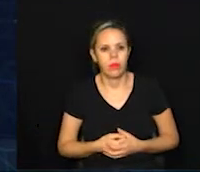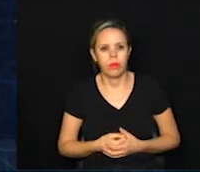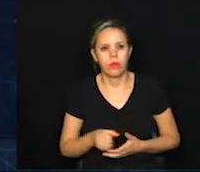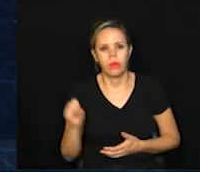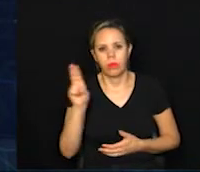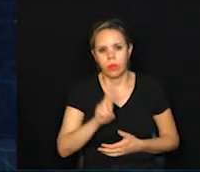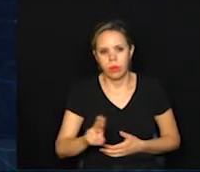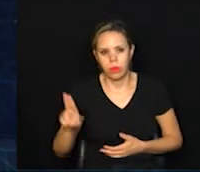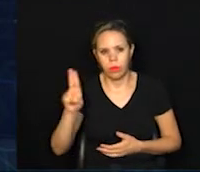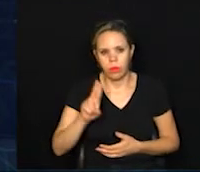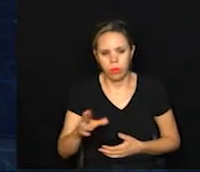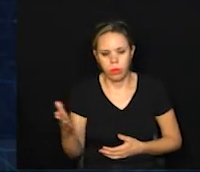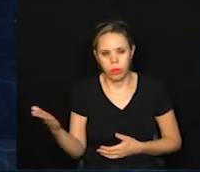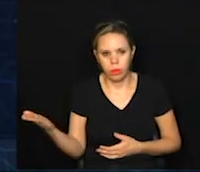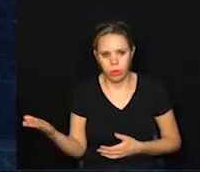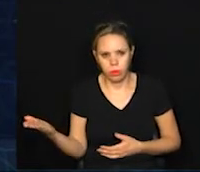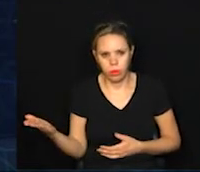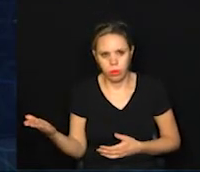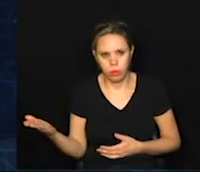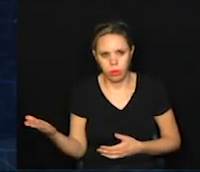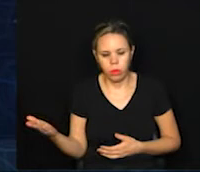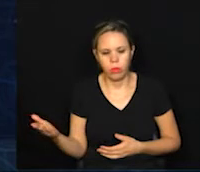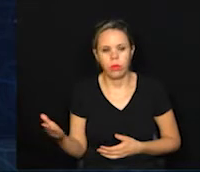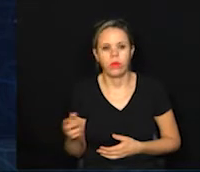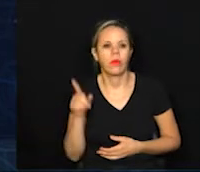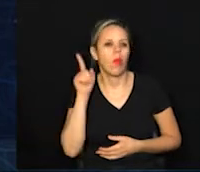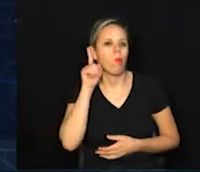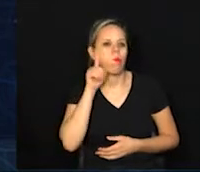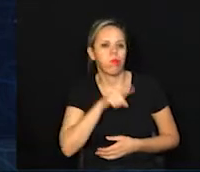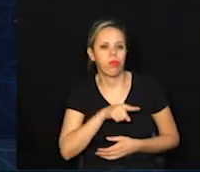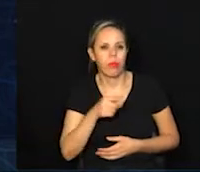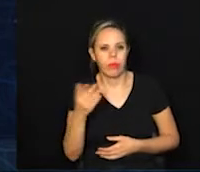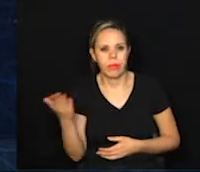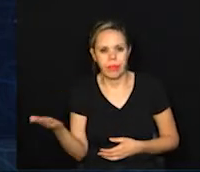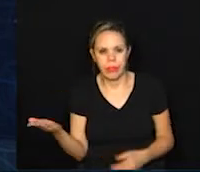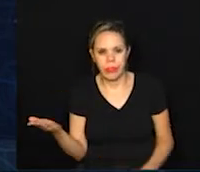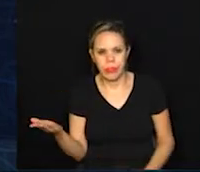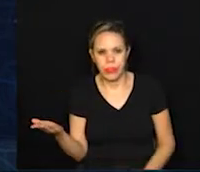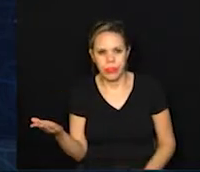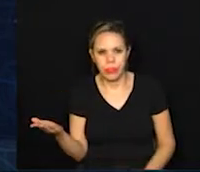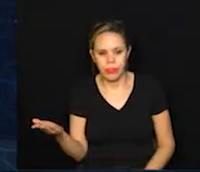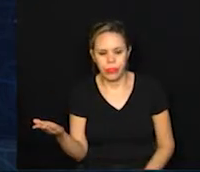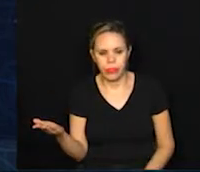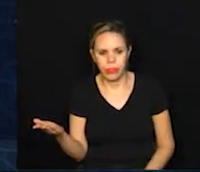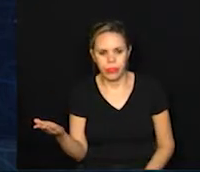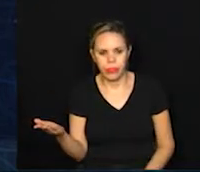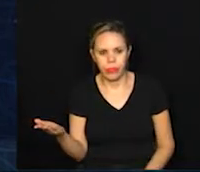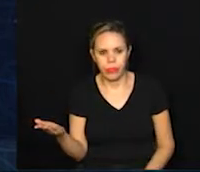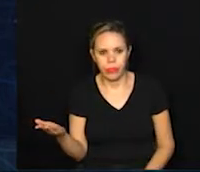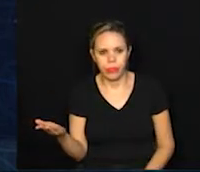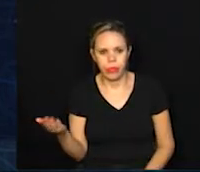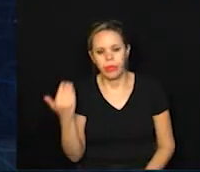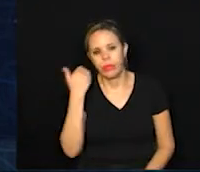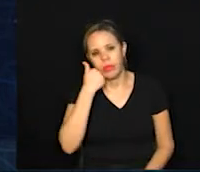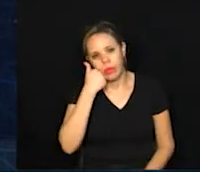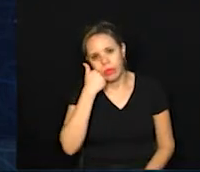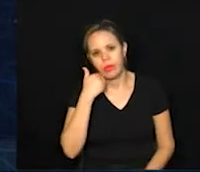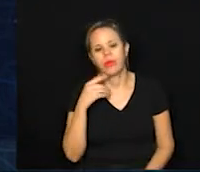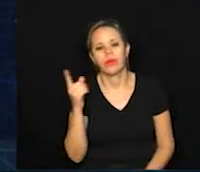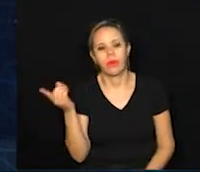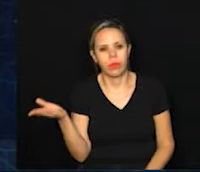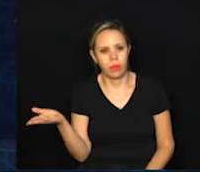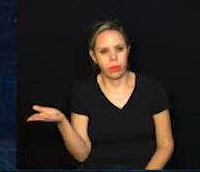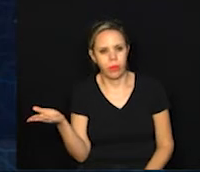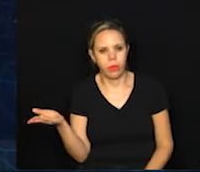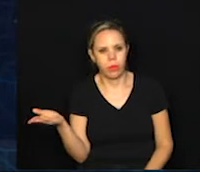Sumaré, 21 mil 622. Americana, 18 mil 835. Santa Bárbara do Oeste,